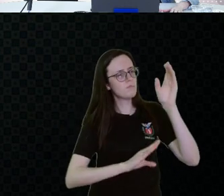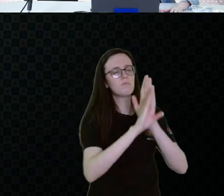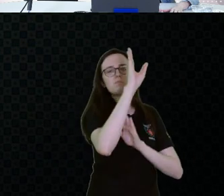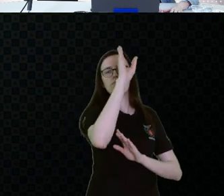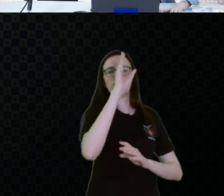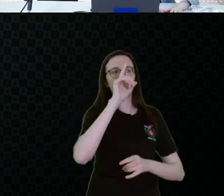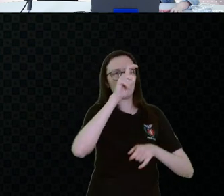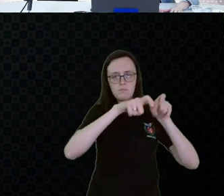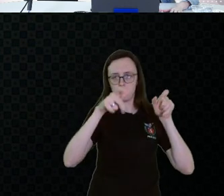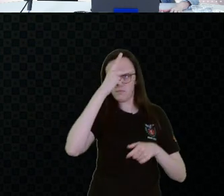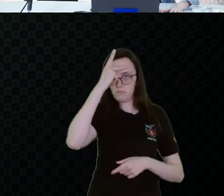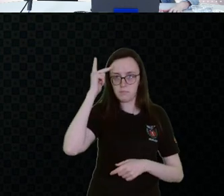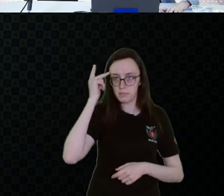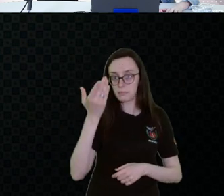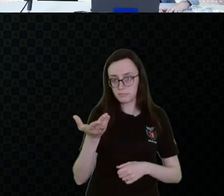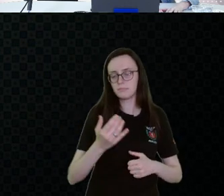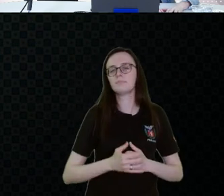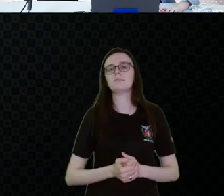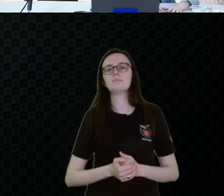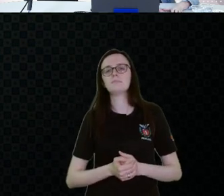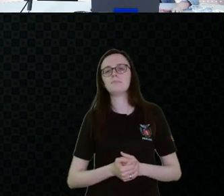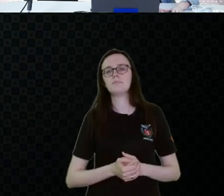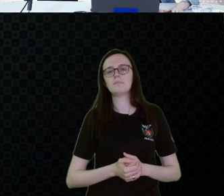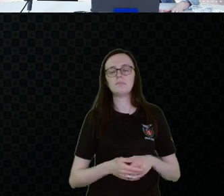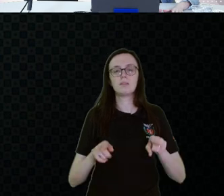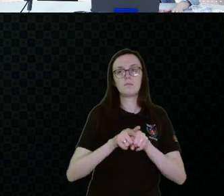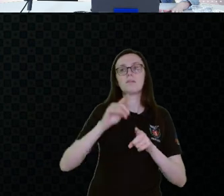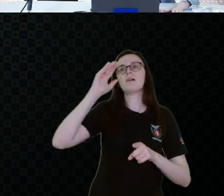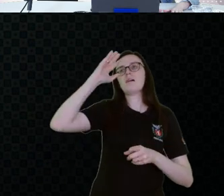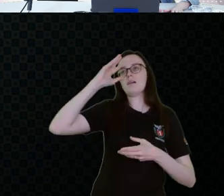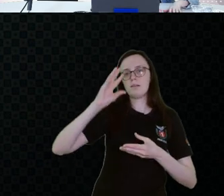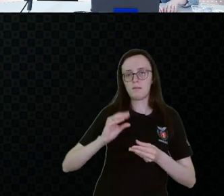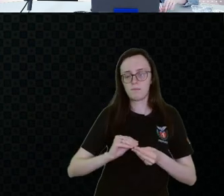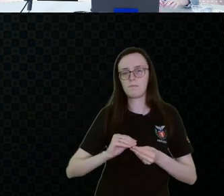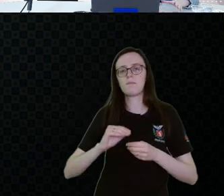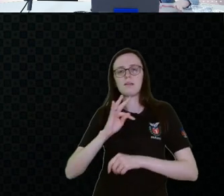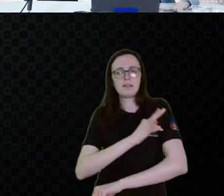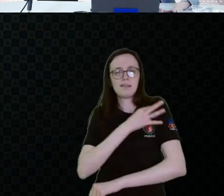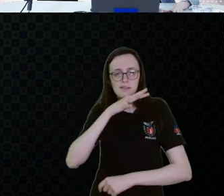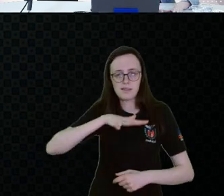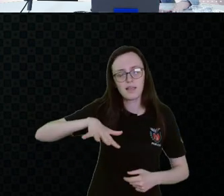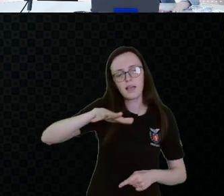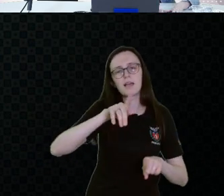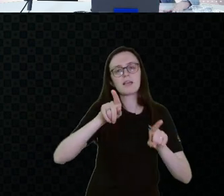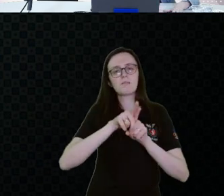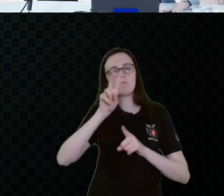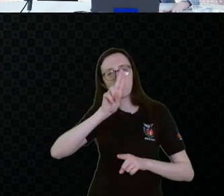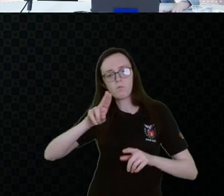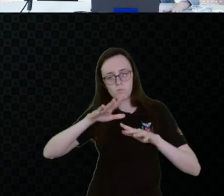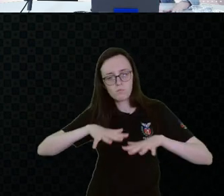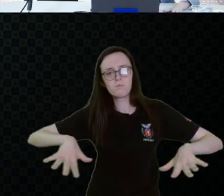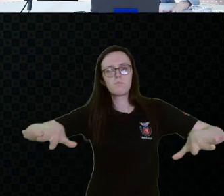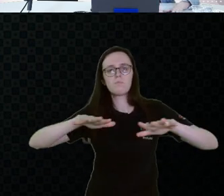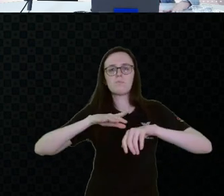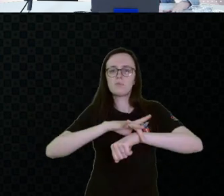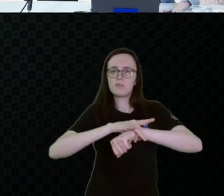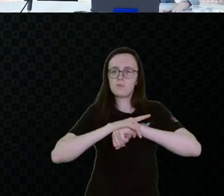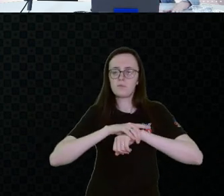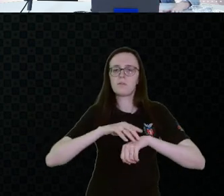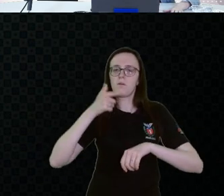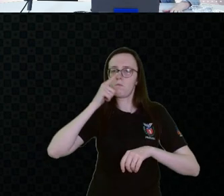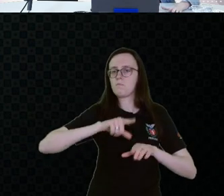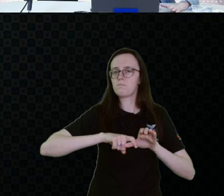possibilidades das pessoas, né? O entendimento das ajudas técnicas, a utilização com espaços de segurança e autonomia.